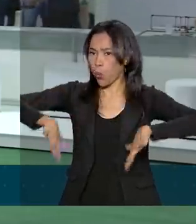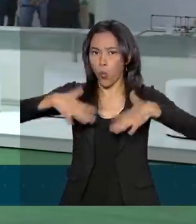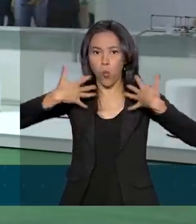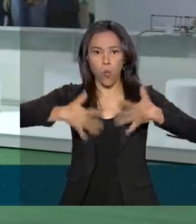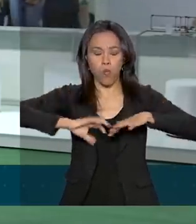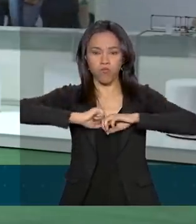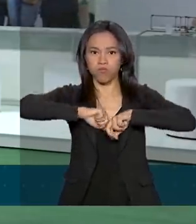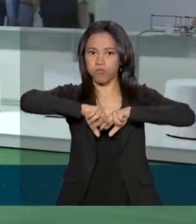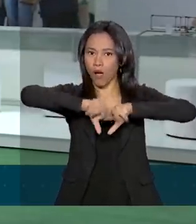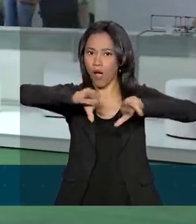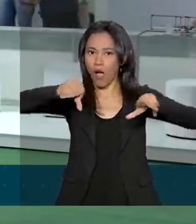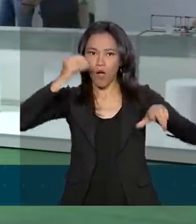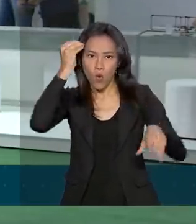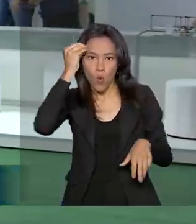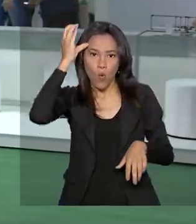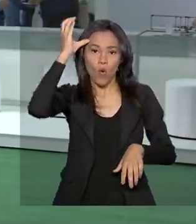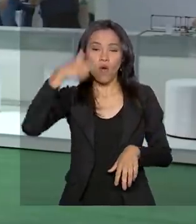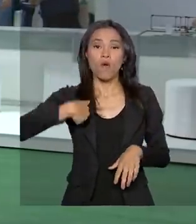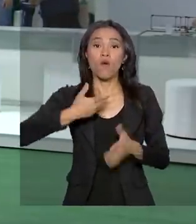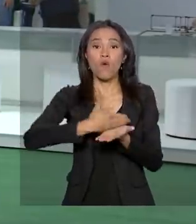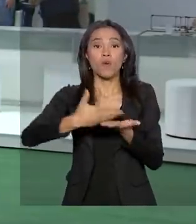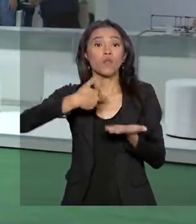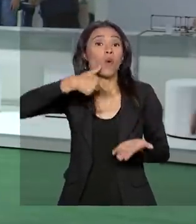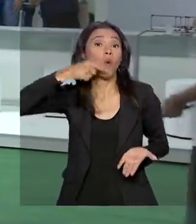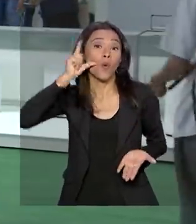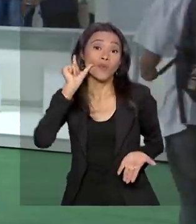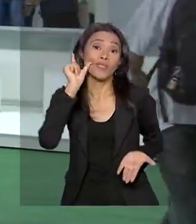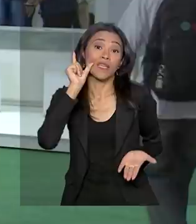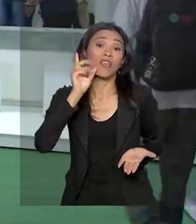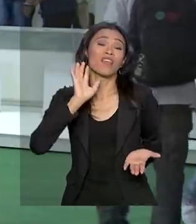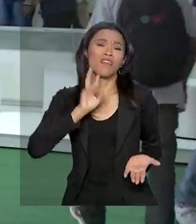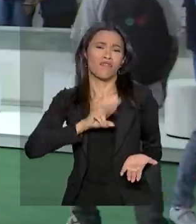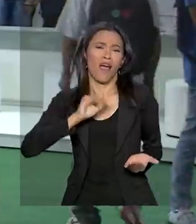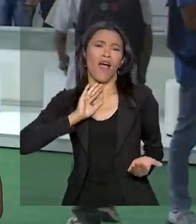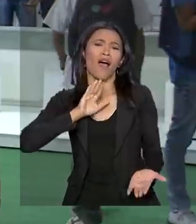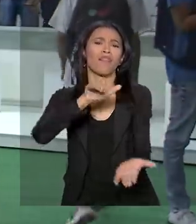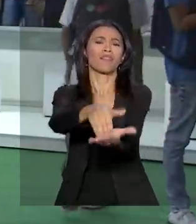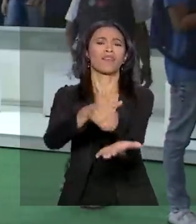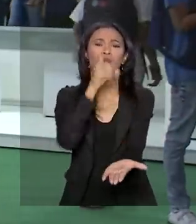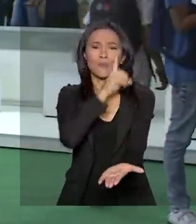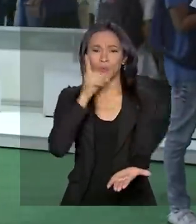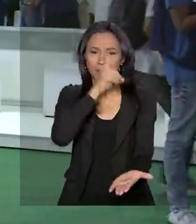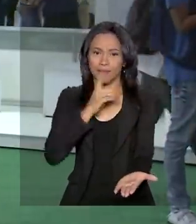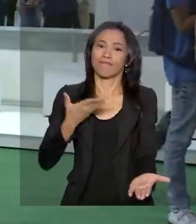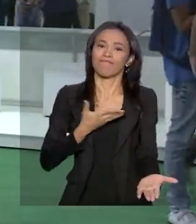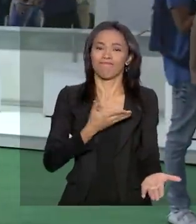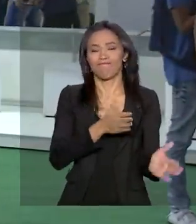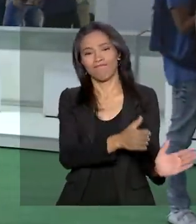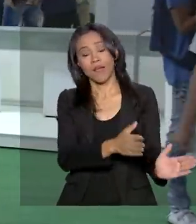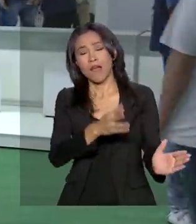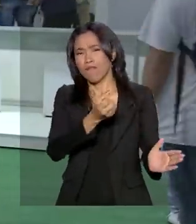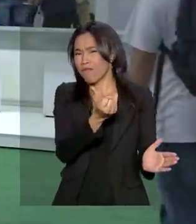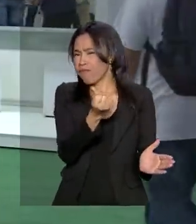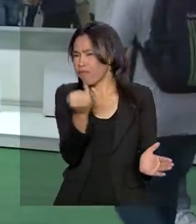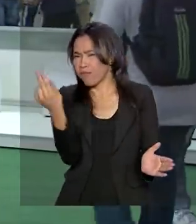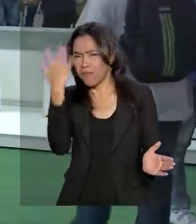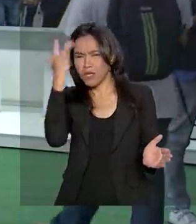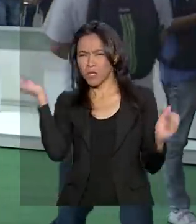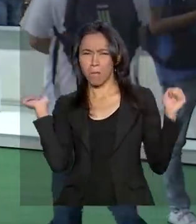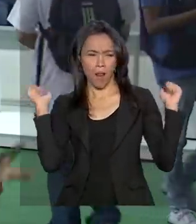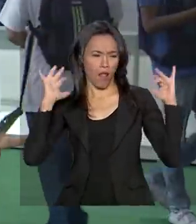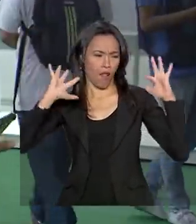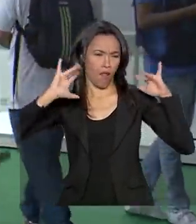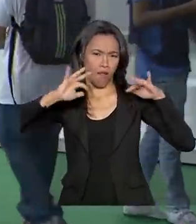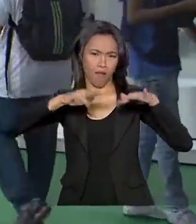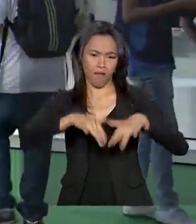Semana Nacional de Tecnologia começou ontem e vai até o próximo domingo. E a expectativa é de que milhares de pessoas passem por aqui nesses dias. Como